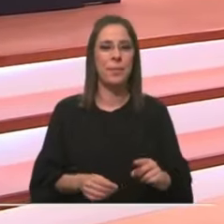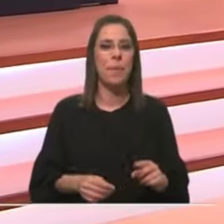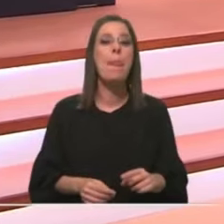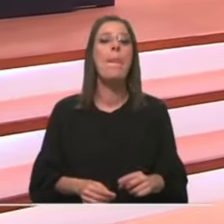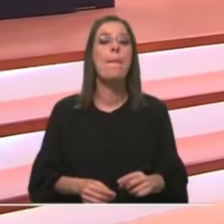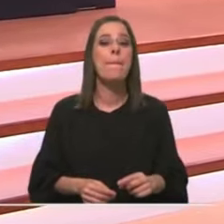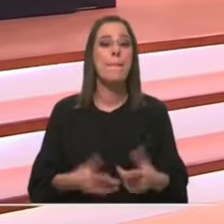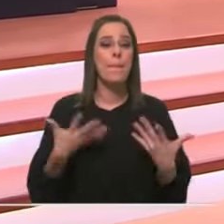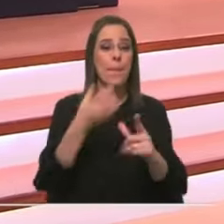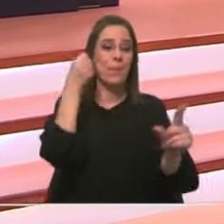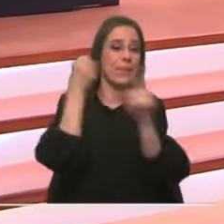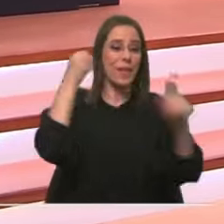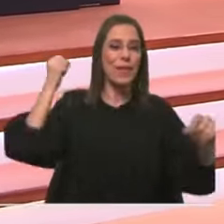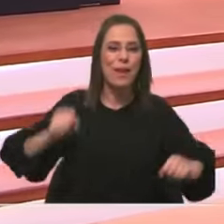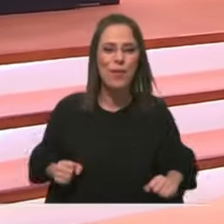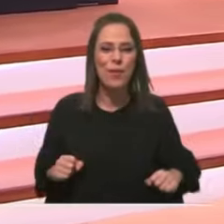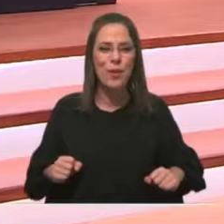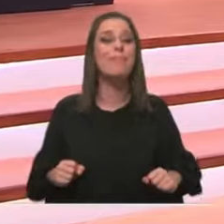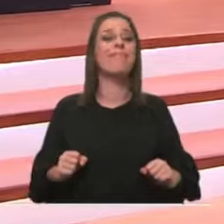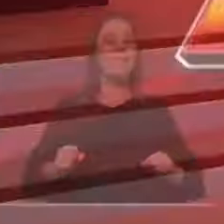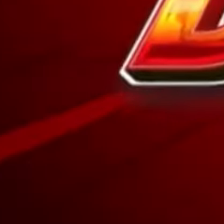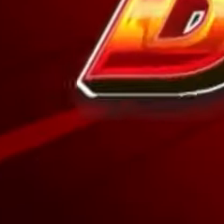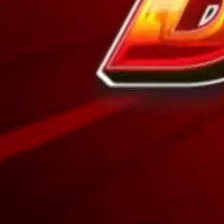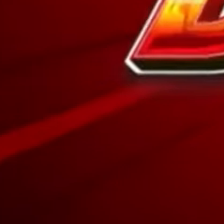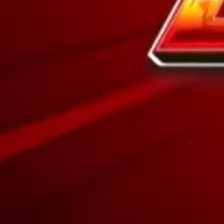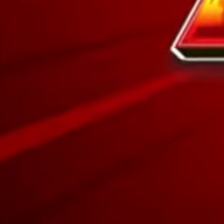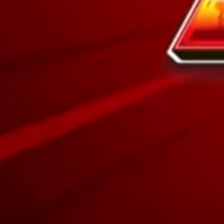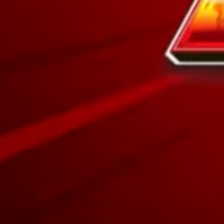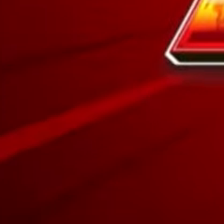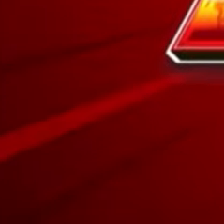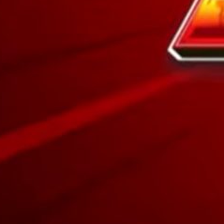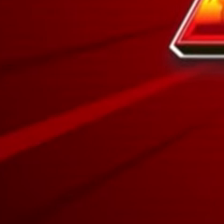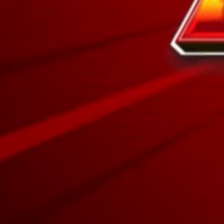Momento do desafio, não é? Temos desafio hoje.